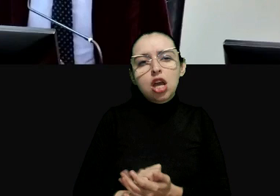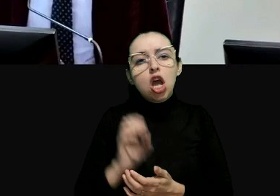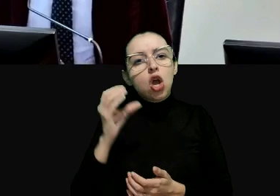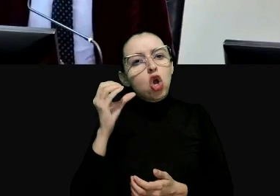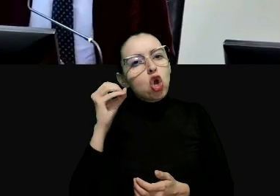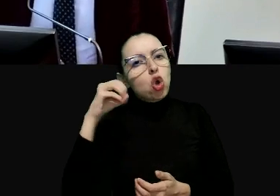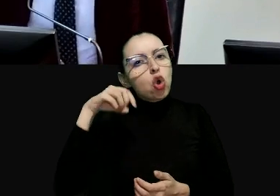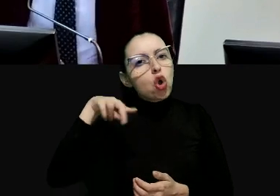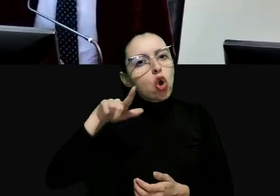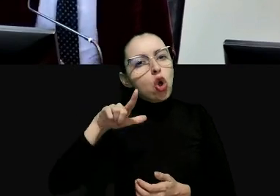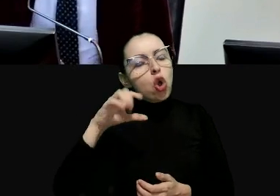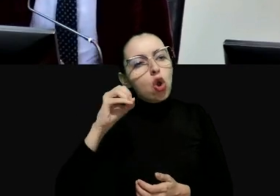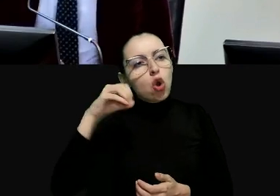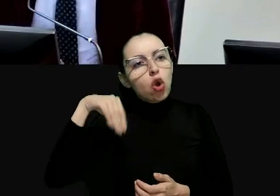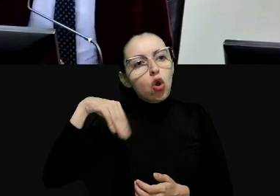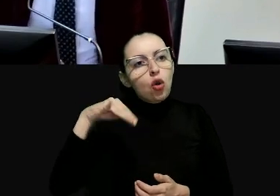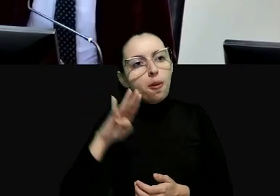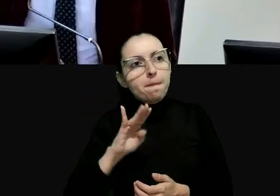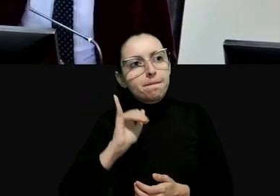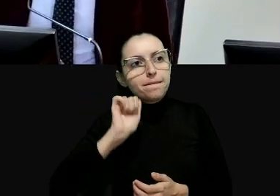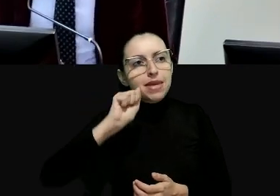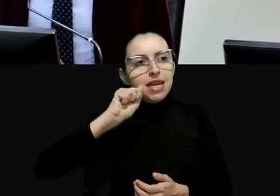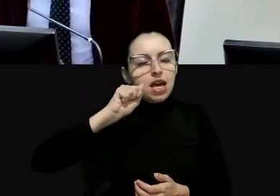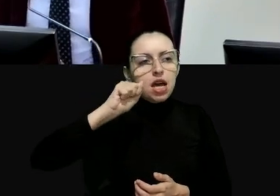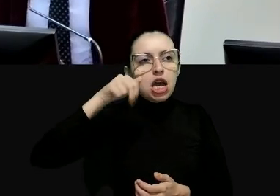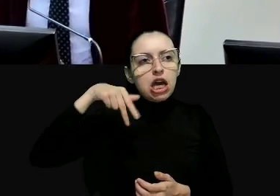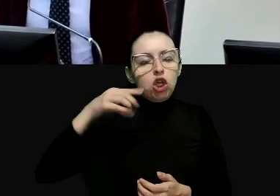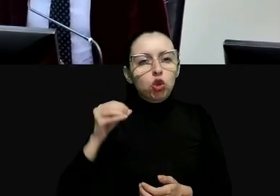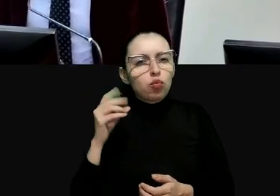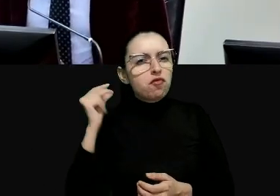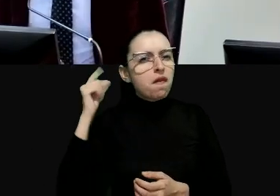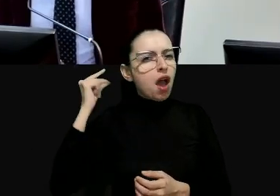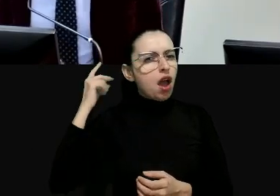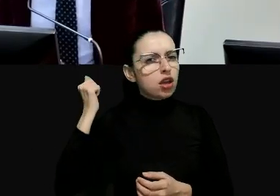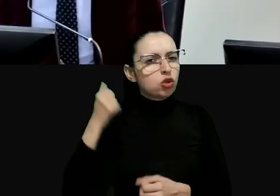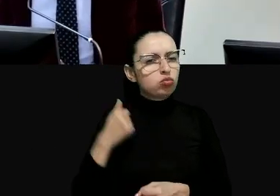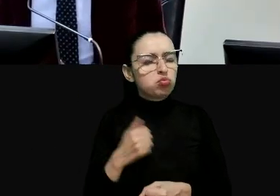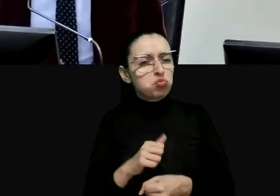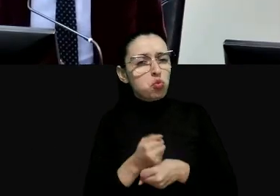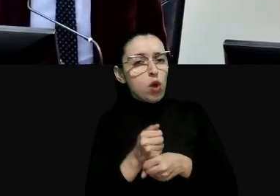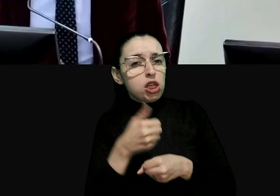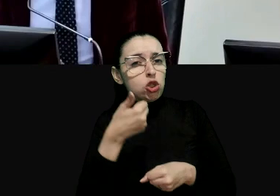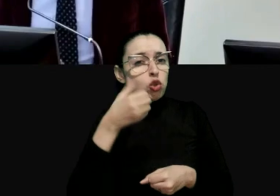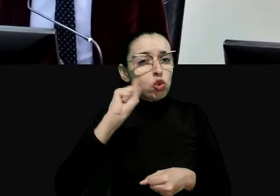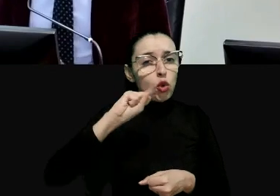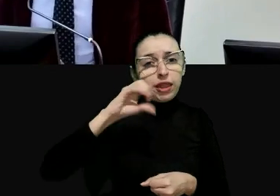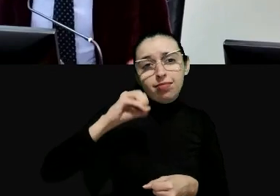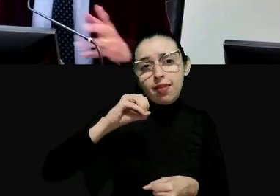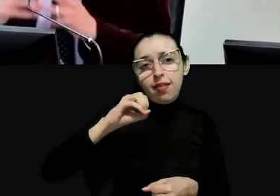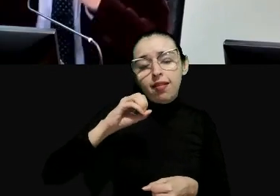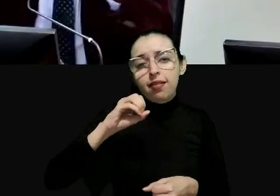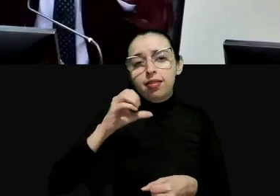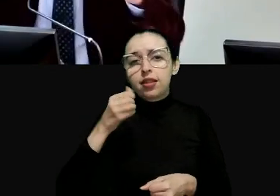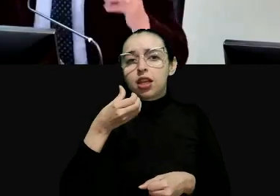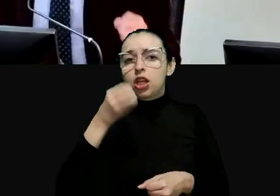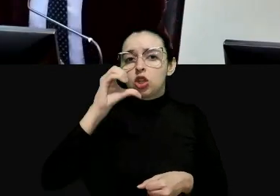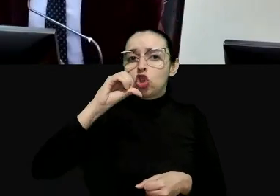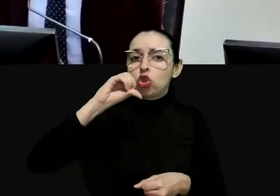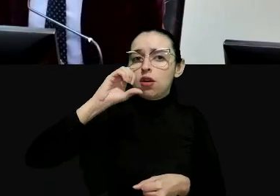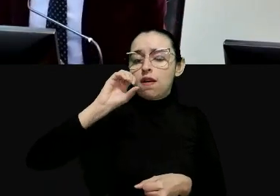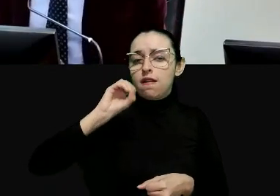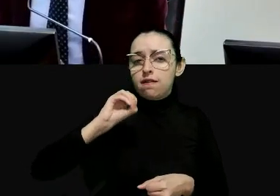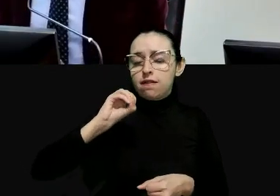que o país não pode ir adelante como estava nos anos de 80 e 90 porque ia